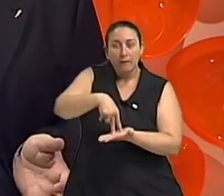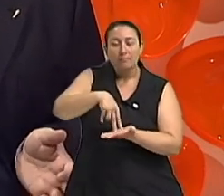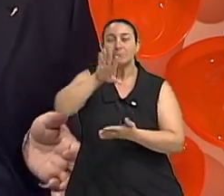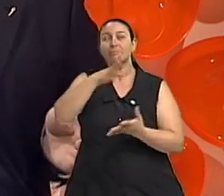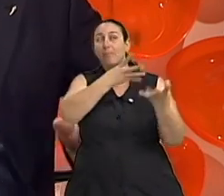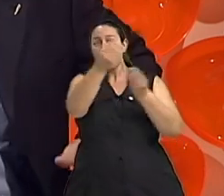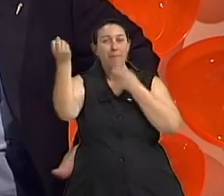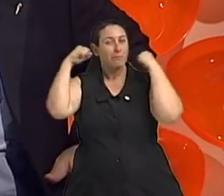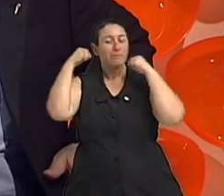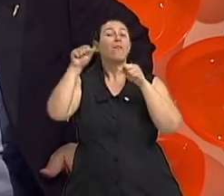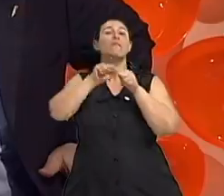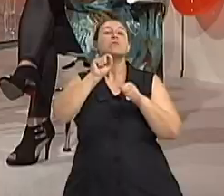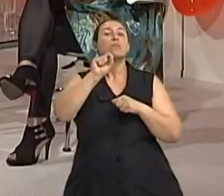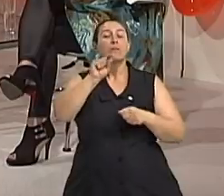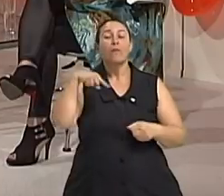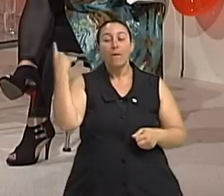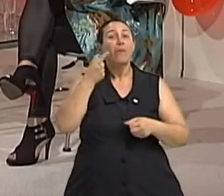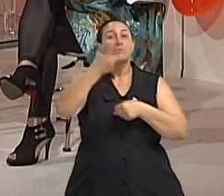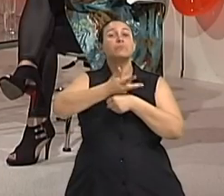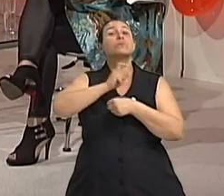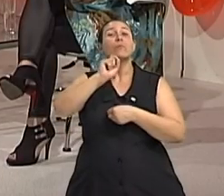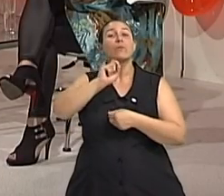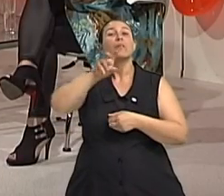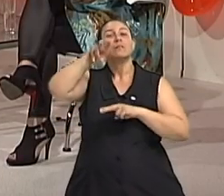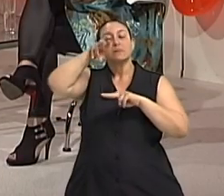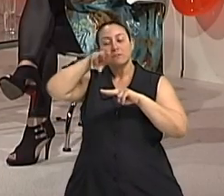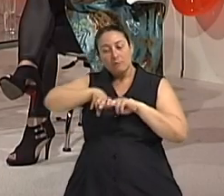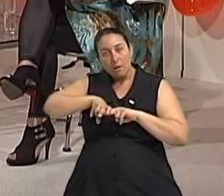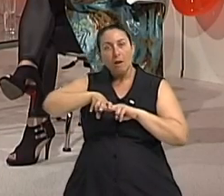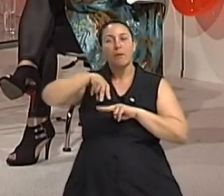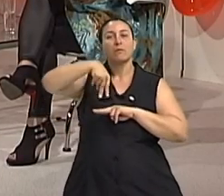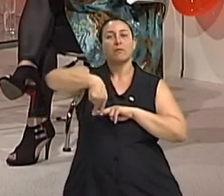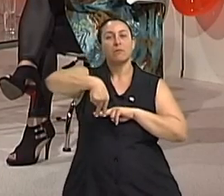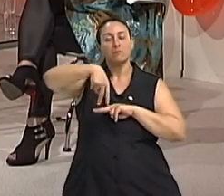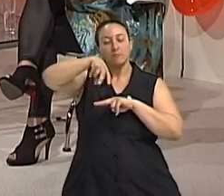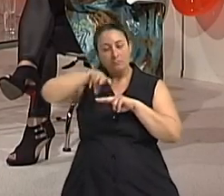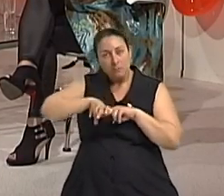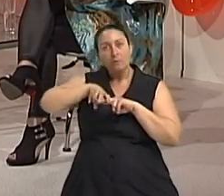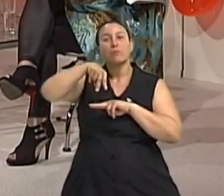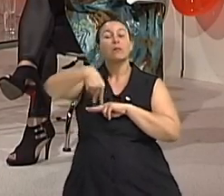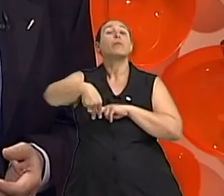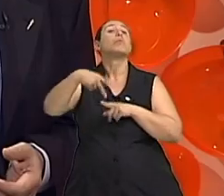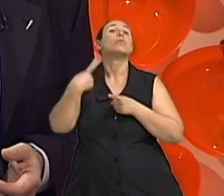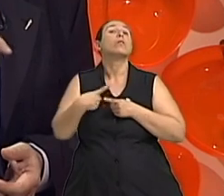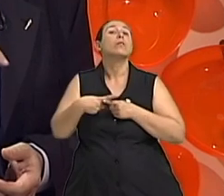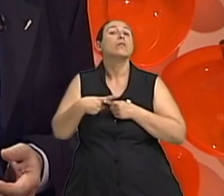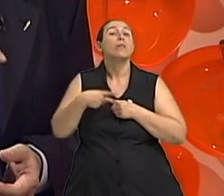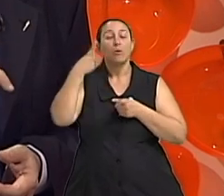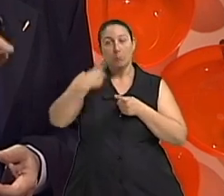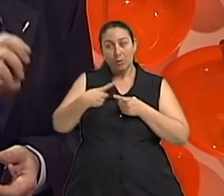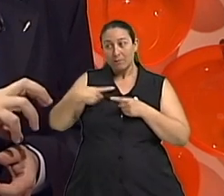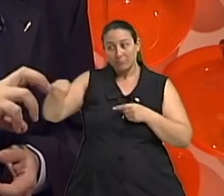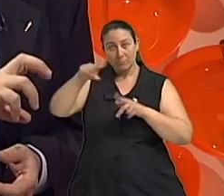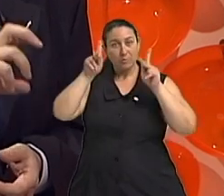trainers fazem o exercício do idoso de levantar-se da cadeira porque o idoso